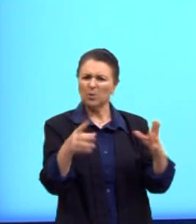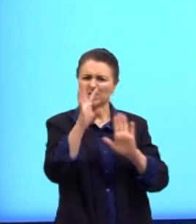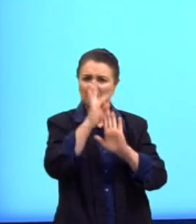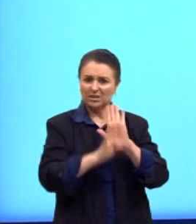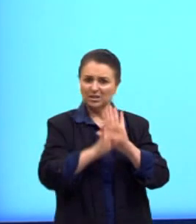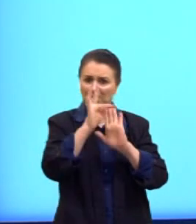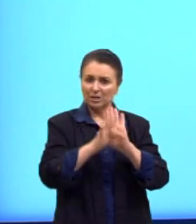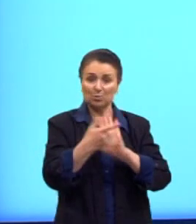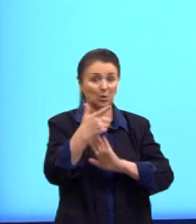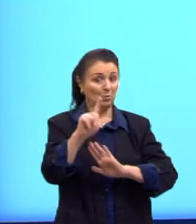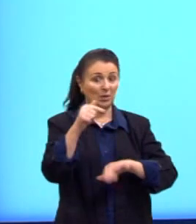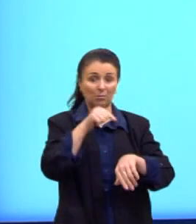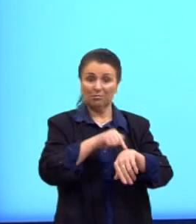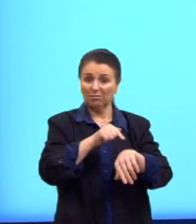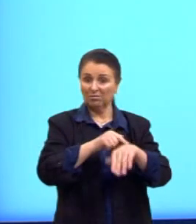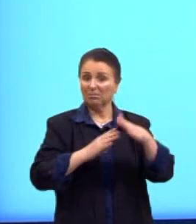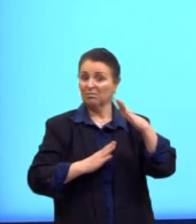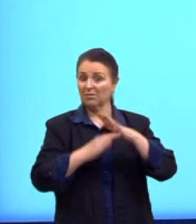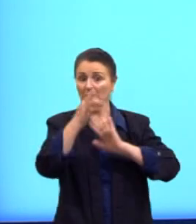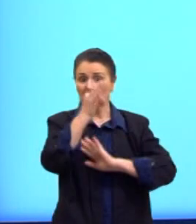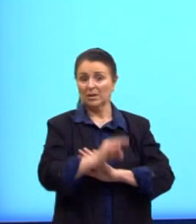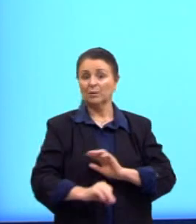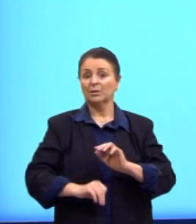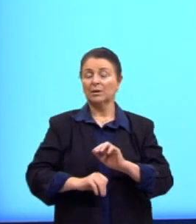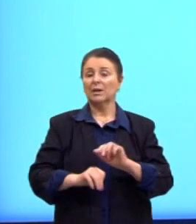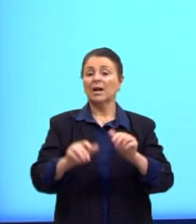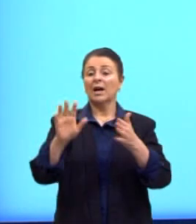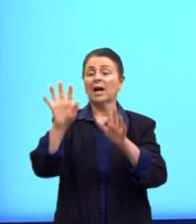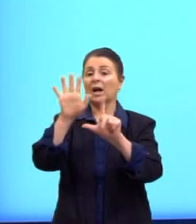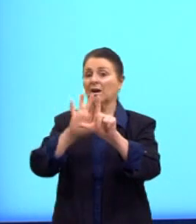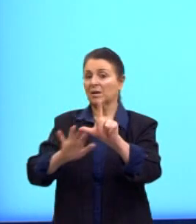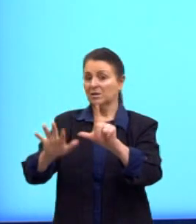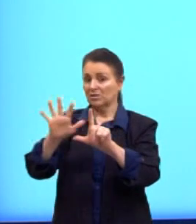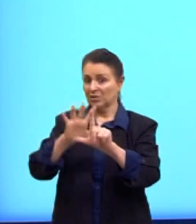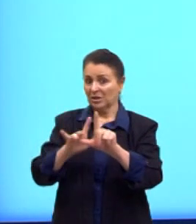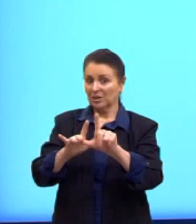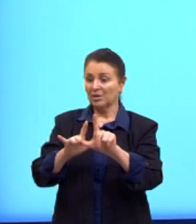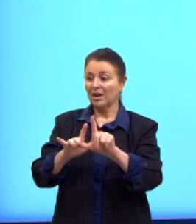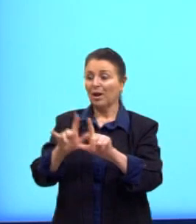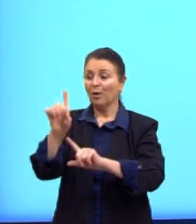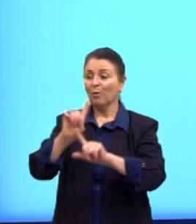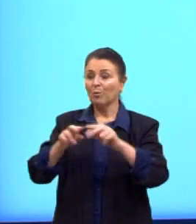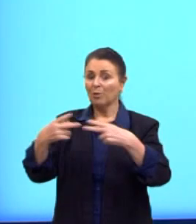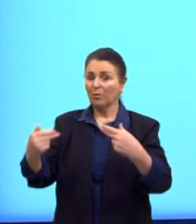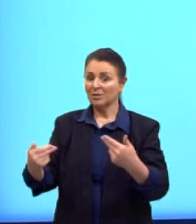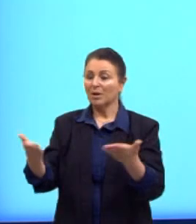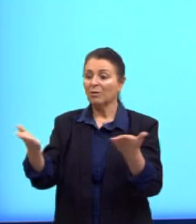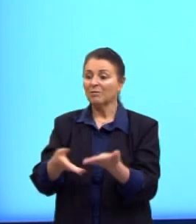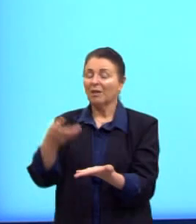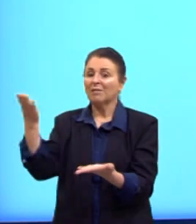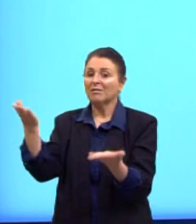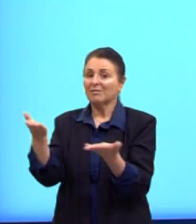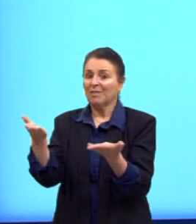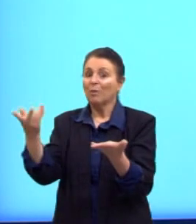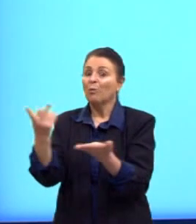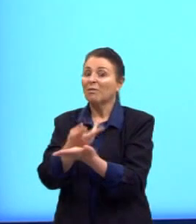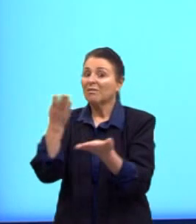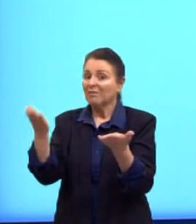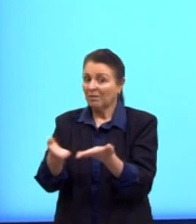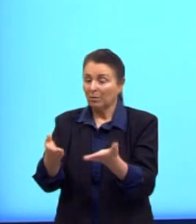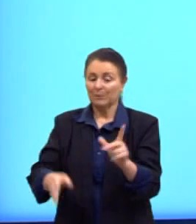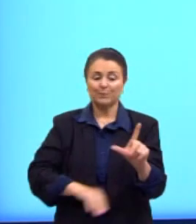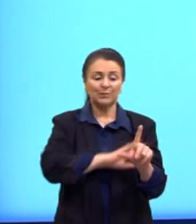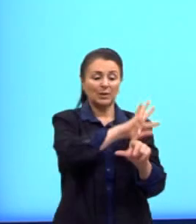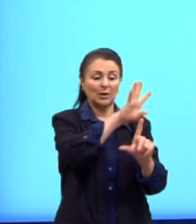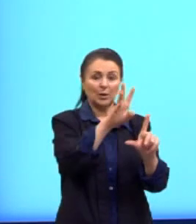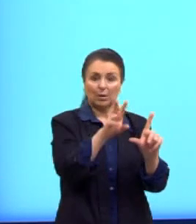atemporais, a imagem, aliás, a charge demonstra um fato da atualidade. Então, o cartoon pode ser